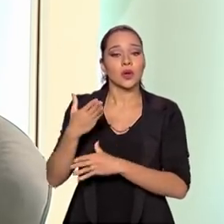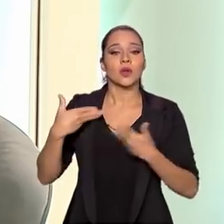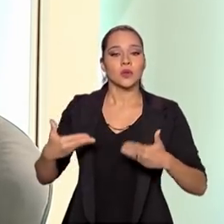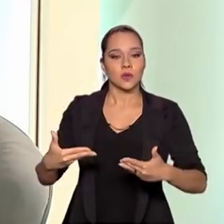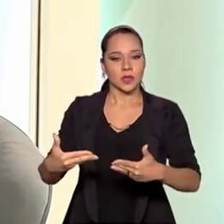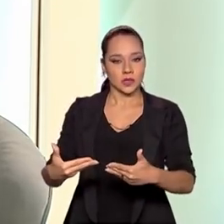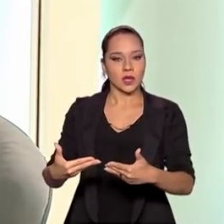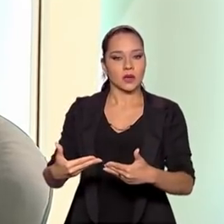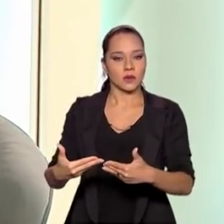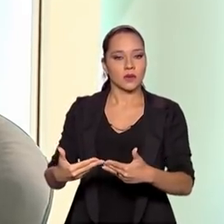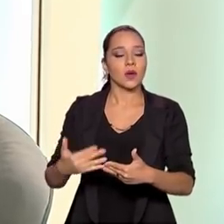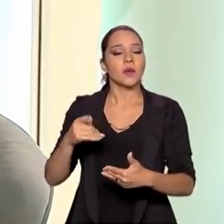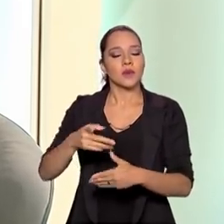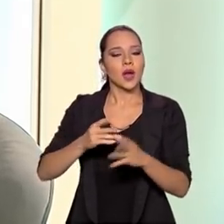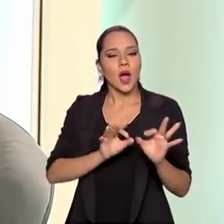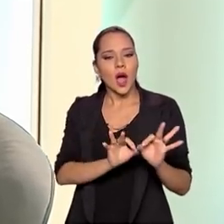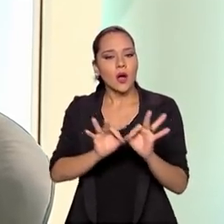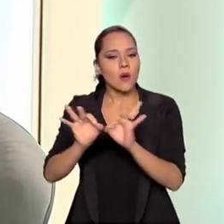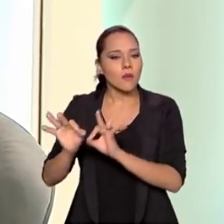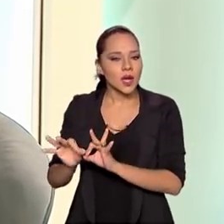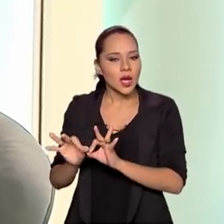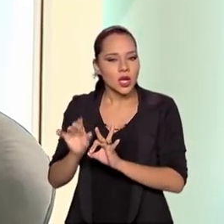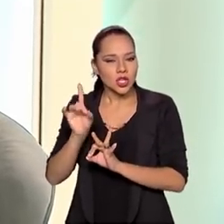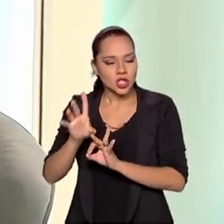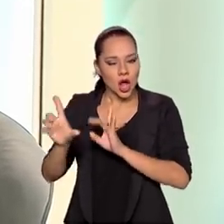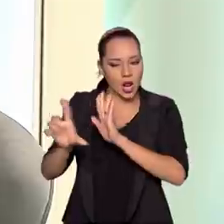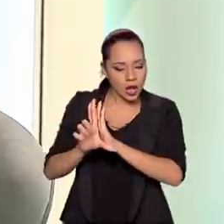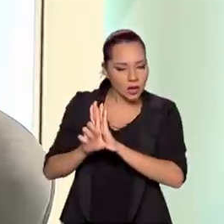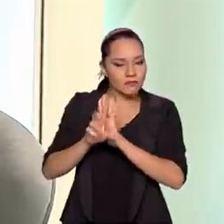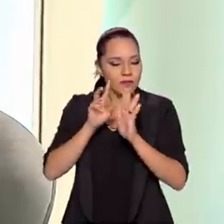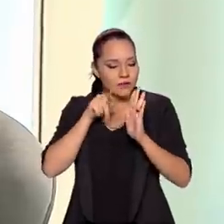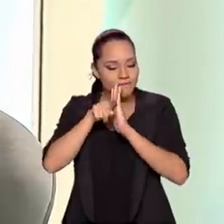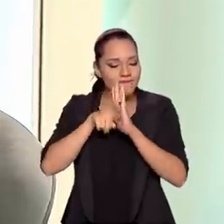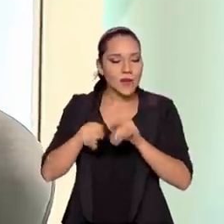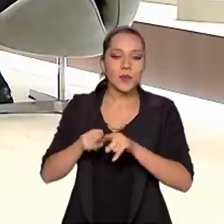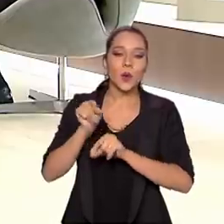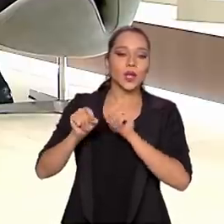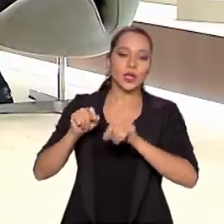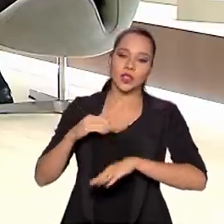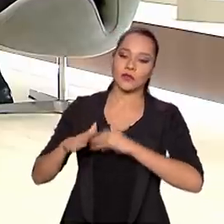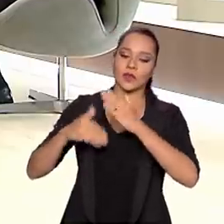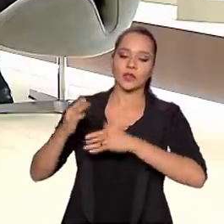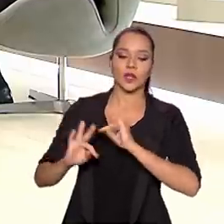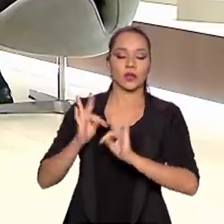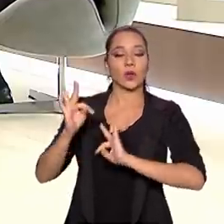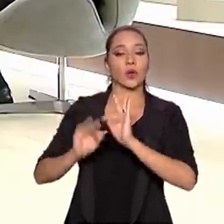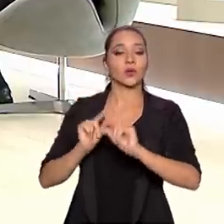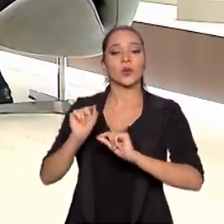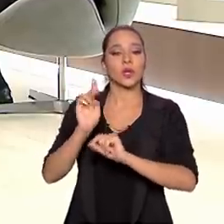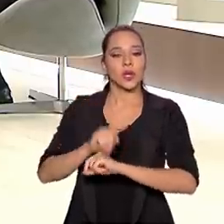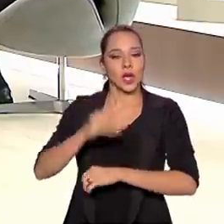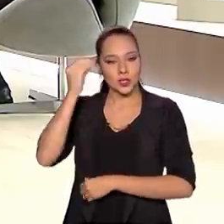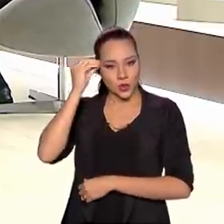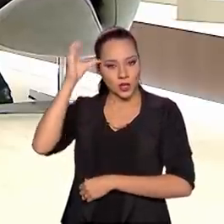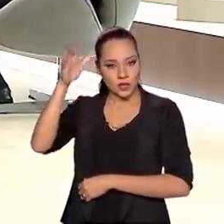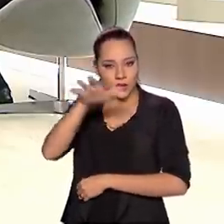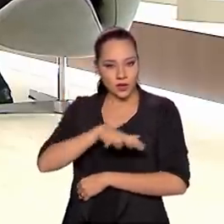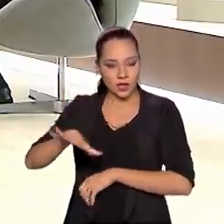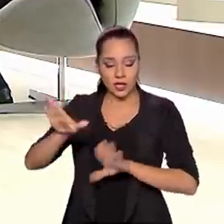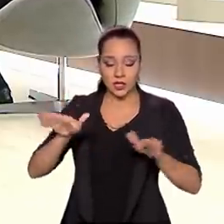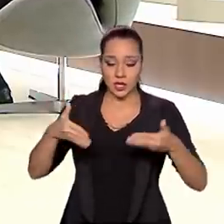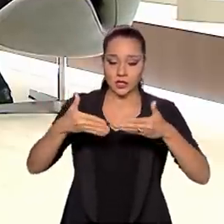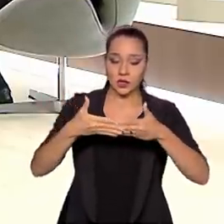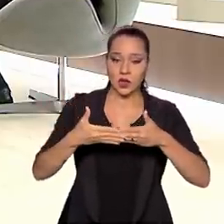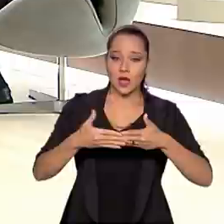Ministério para acompanhar não só a legislação, mas aquilo que é de avanço tecnológico, aquilo que é de conhecimento nessa área de barragens.